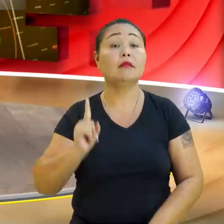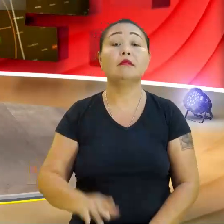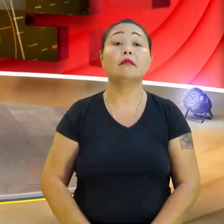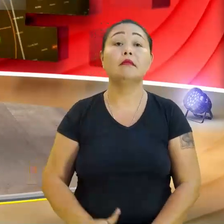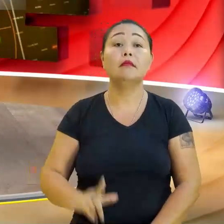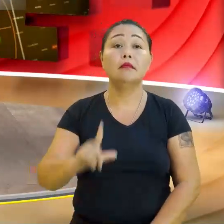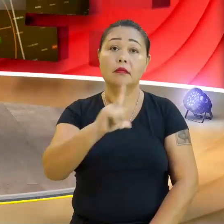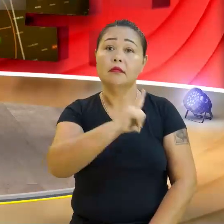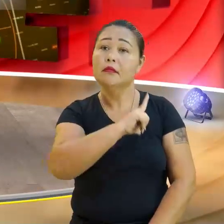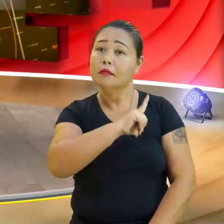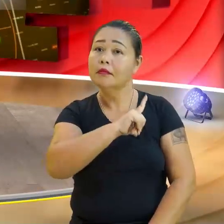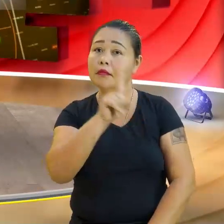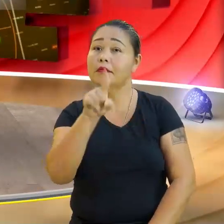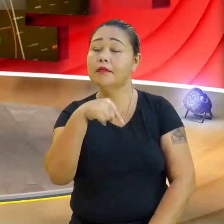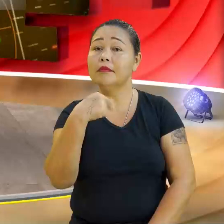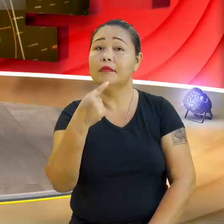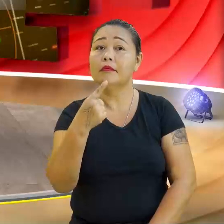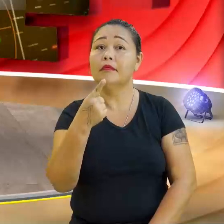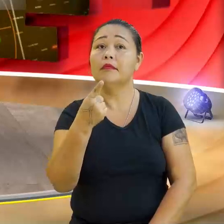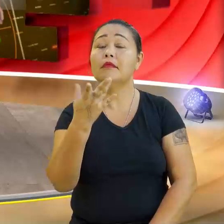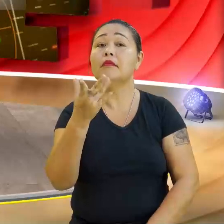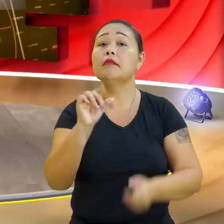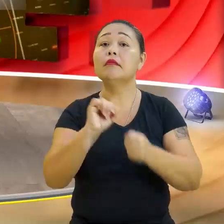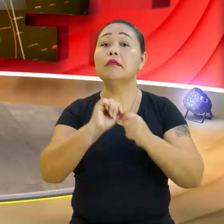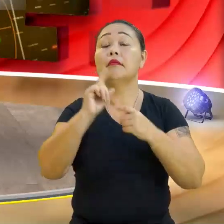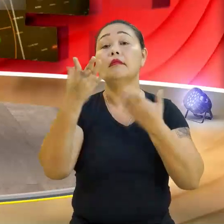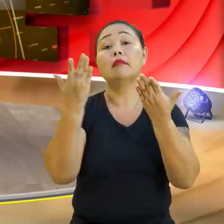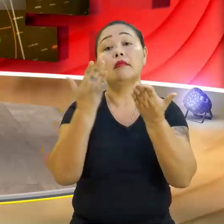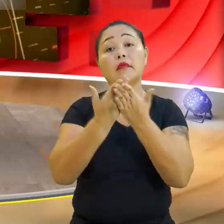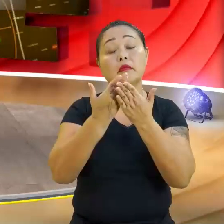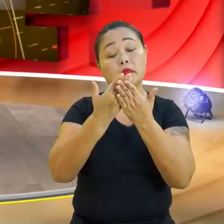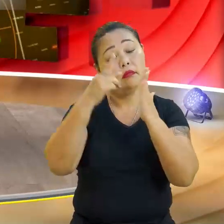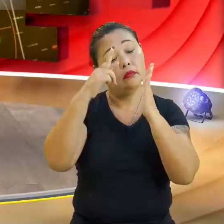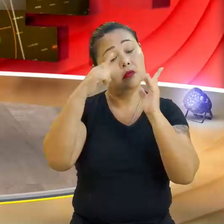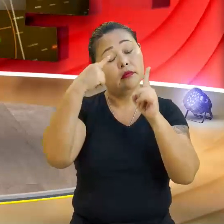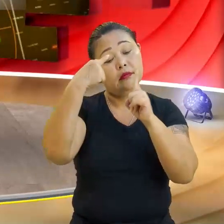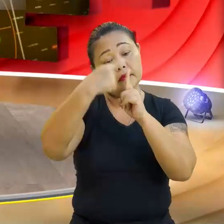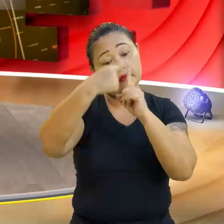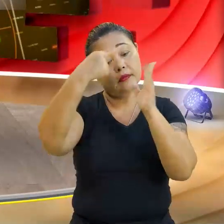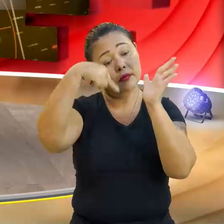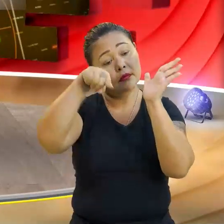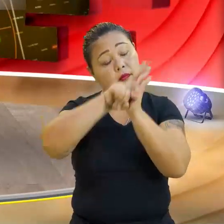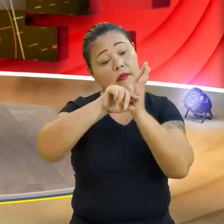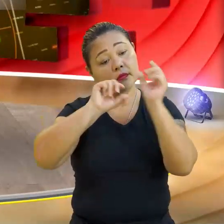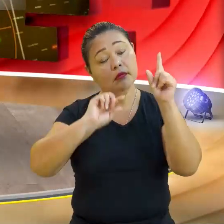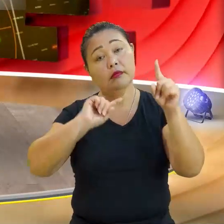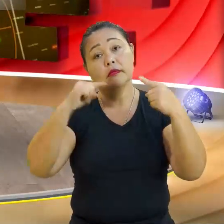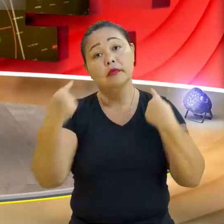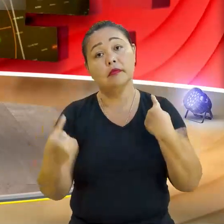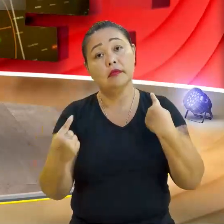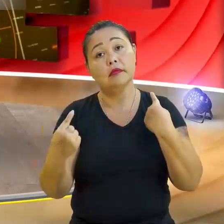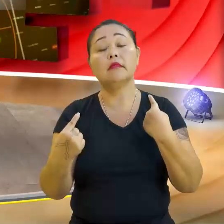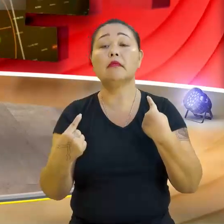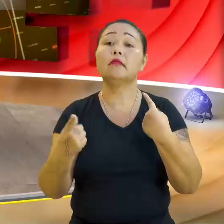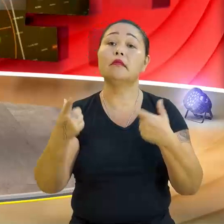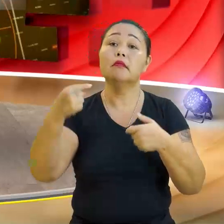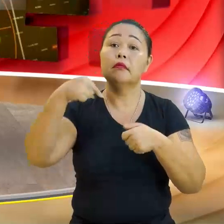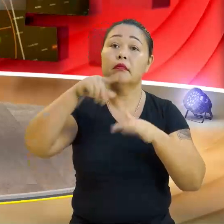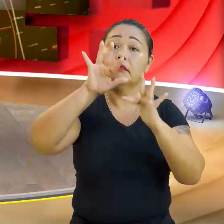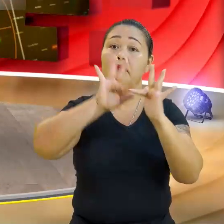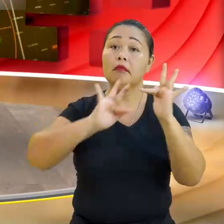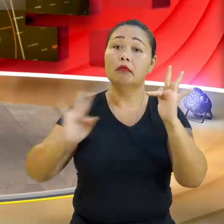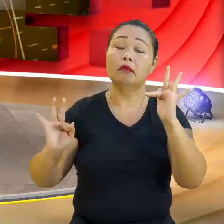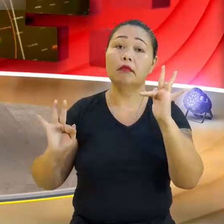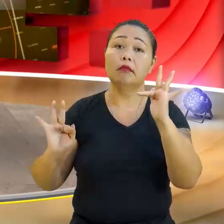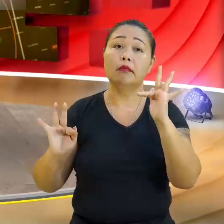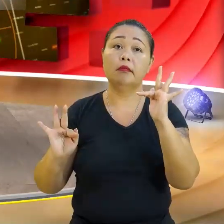Assim a gente espera, né? O estudo do sinal, vamos agora especificar agora o estudo do sinal da função. Então, na reta real, a gente vai